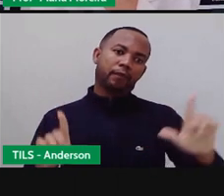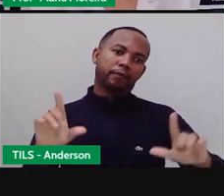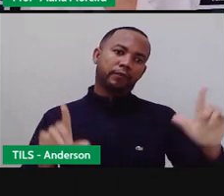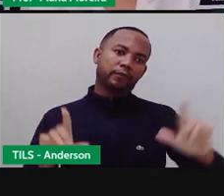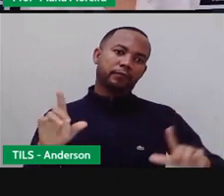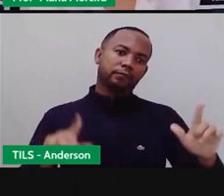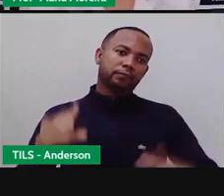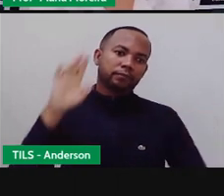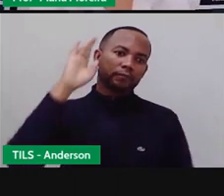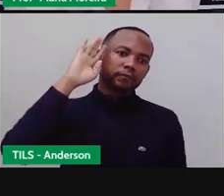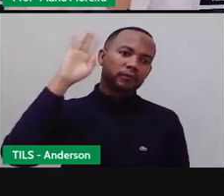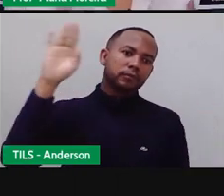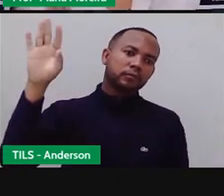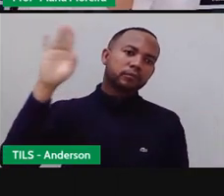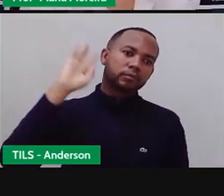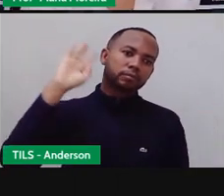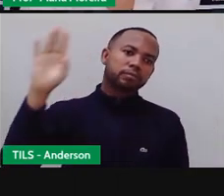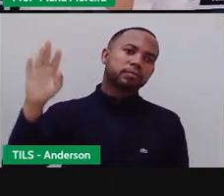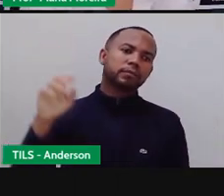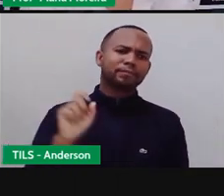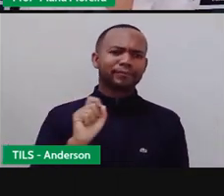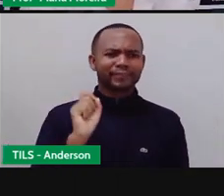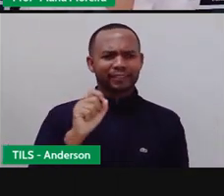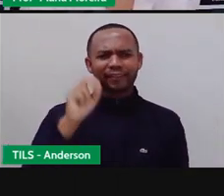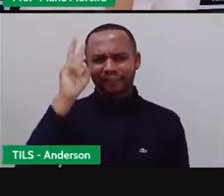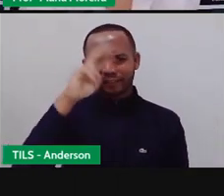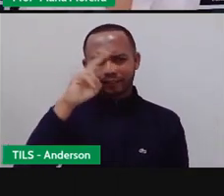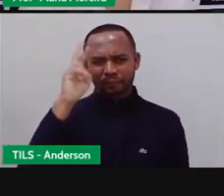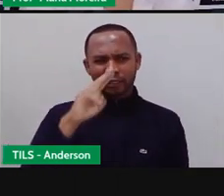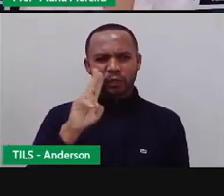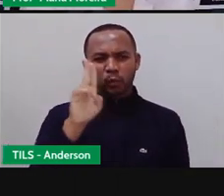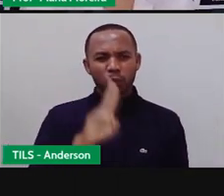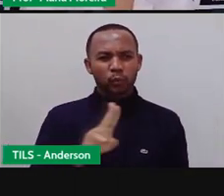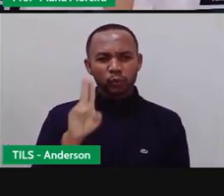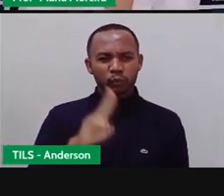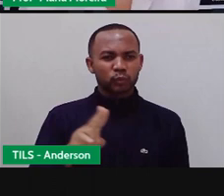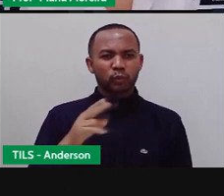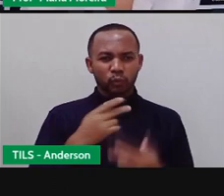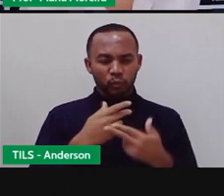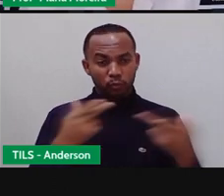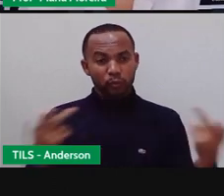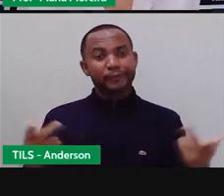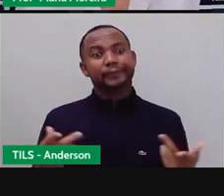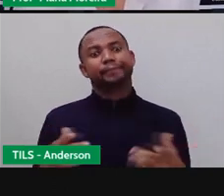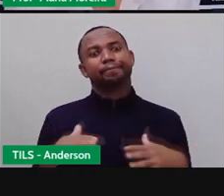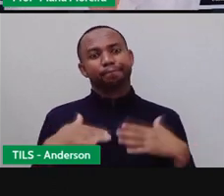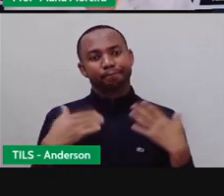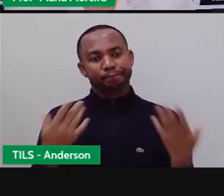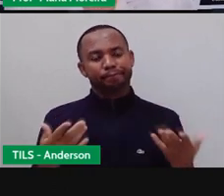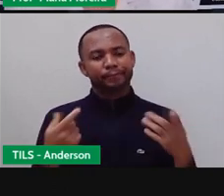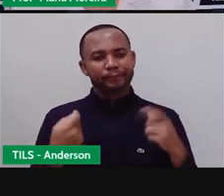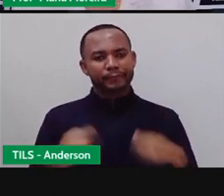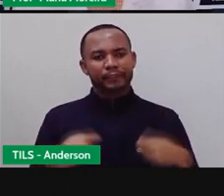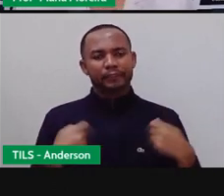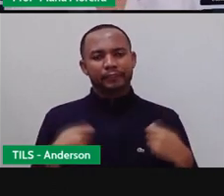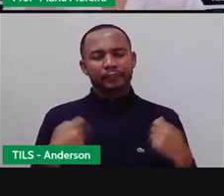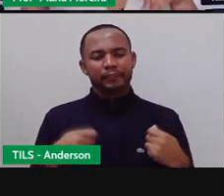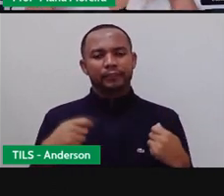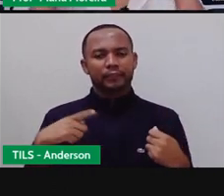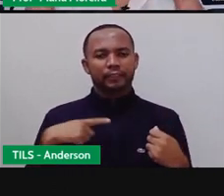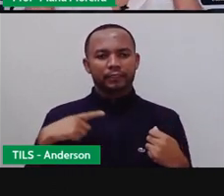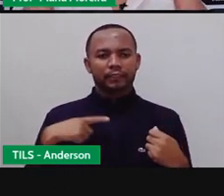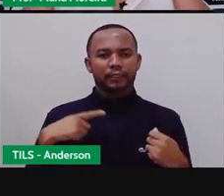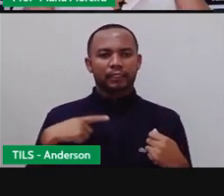tô assistindo alguma coisa, então. Lembra o que a Pró falou do uso em excesso das coisas? Pois é. Então, a gente precisa ter o quê?